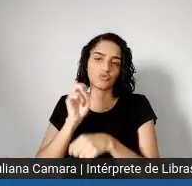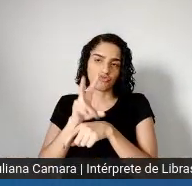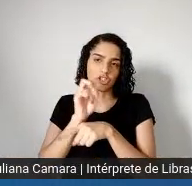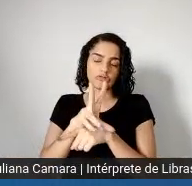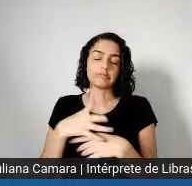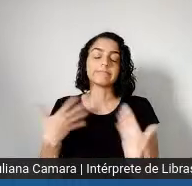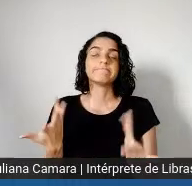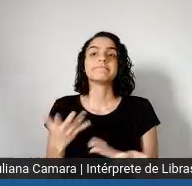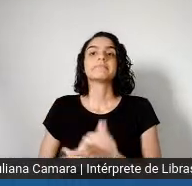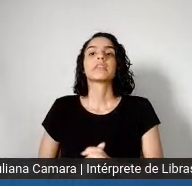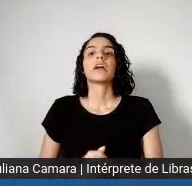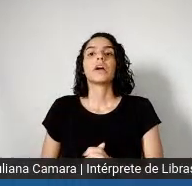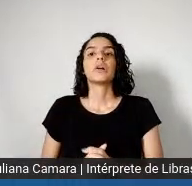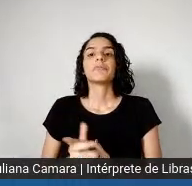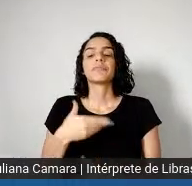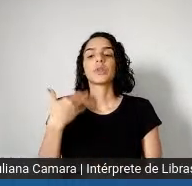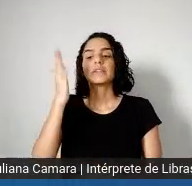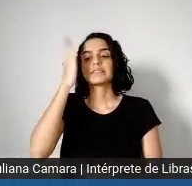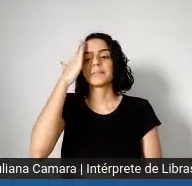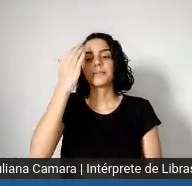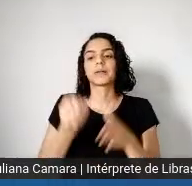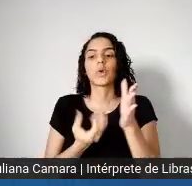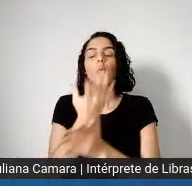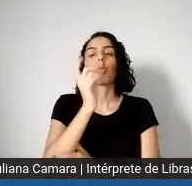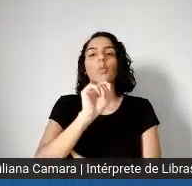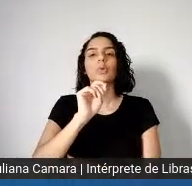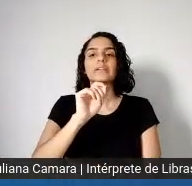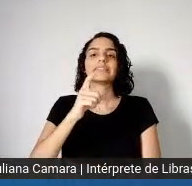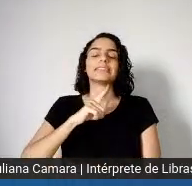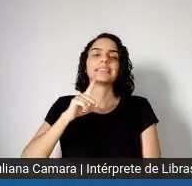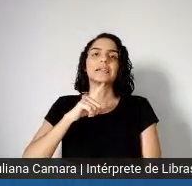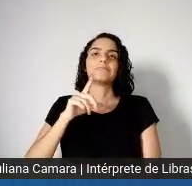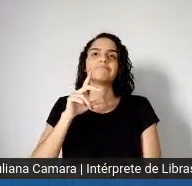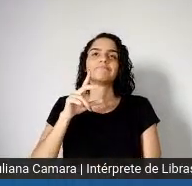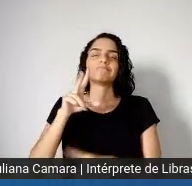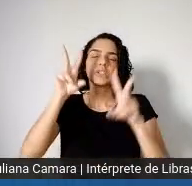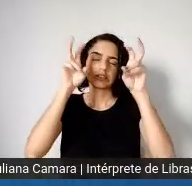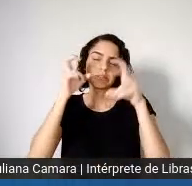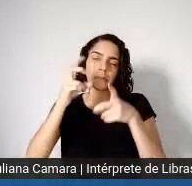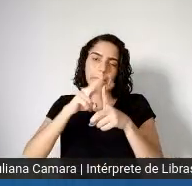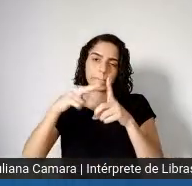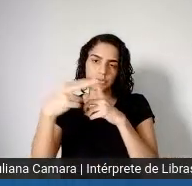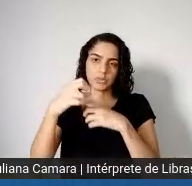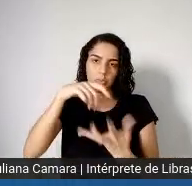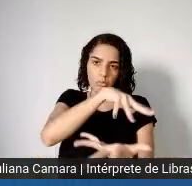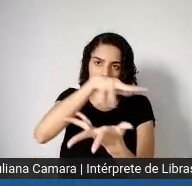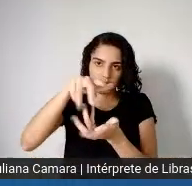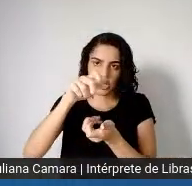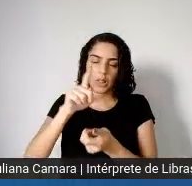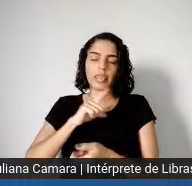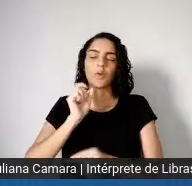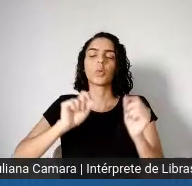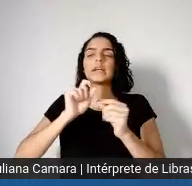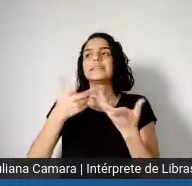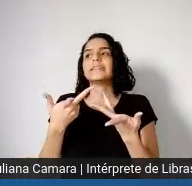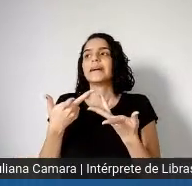cria, repete, situações que, dentro dessa perspectiva global, né, ela cria situações